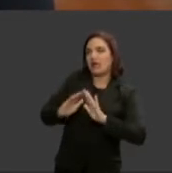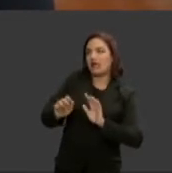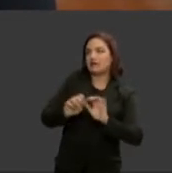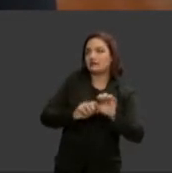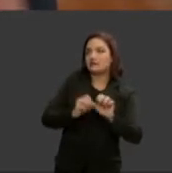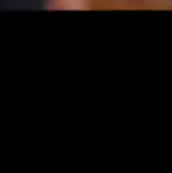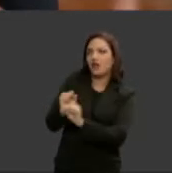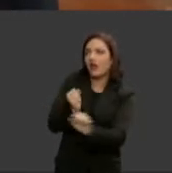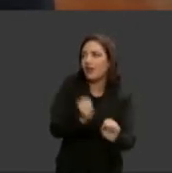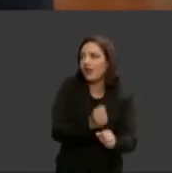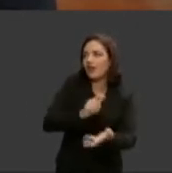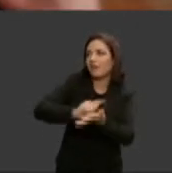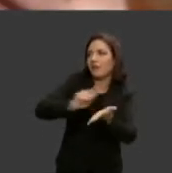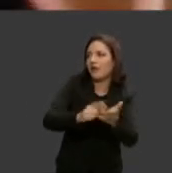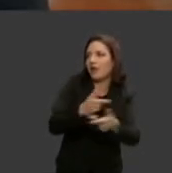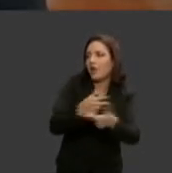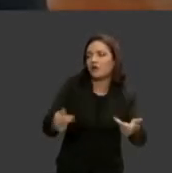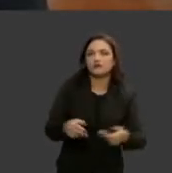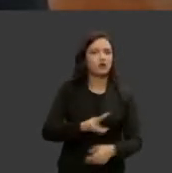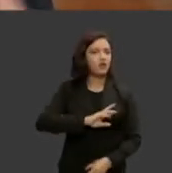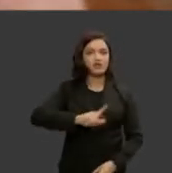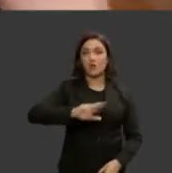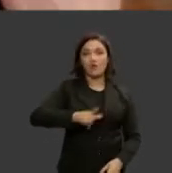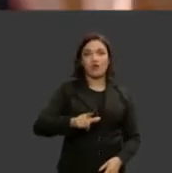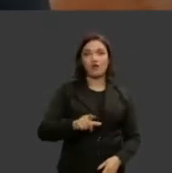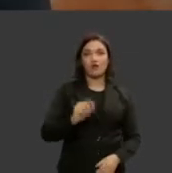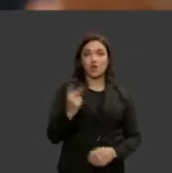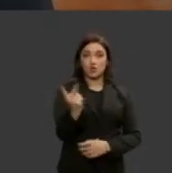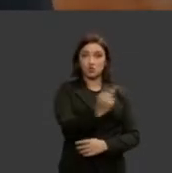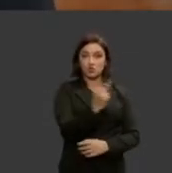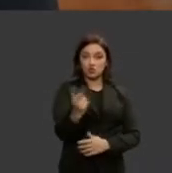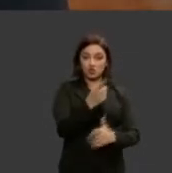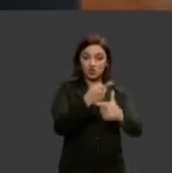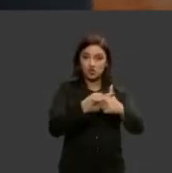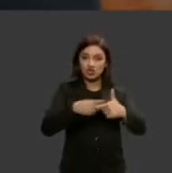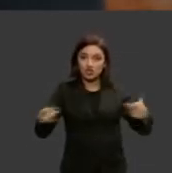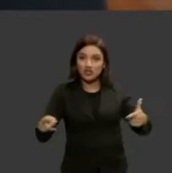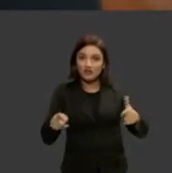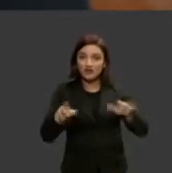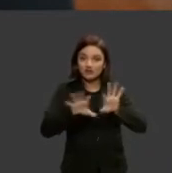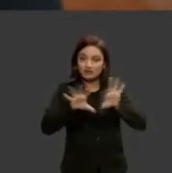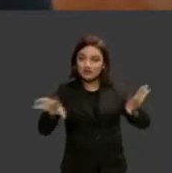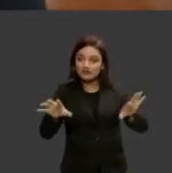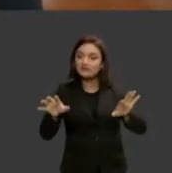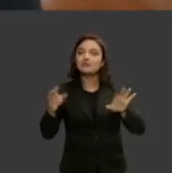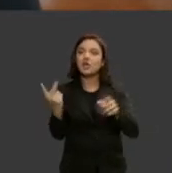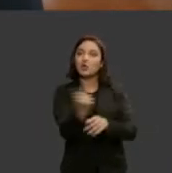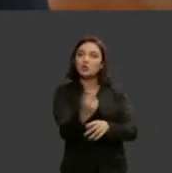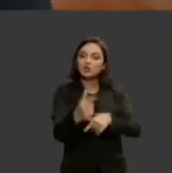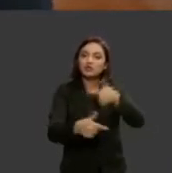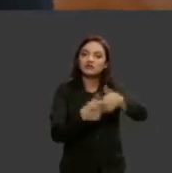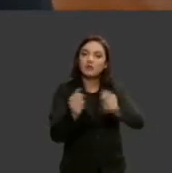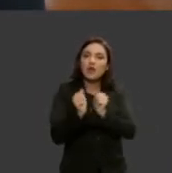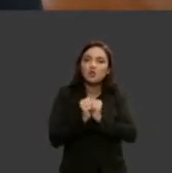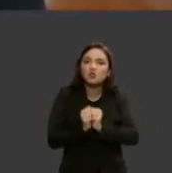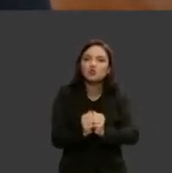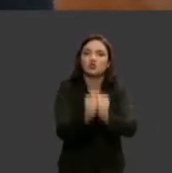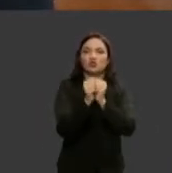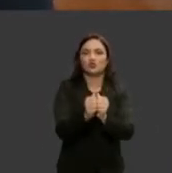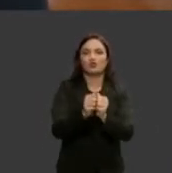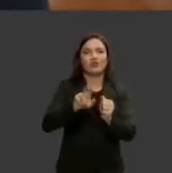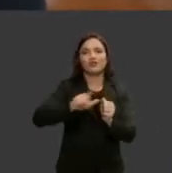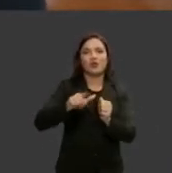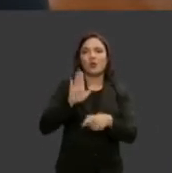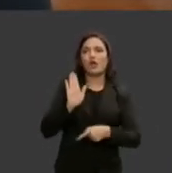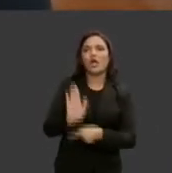ajuda você divide as tarefas domésticas e aí a última pesquisa então que eu vou mencionar é para dizer da Suécia